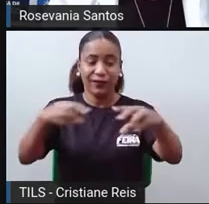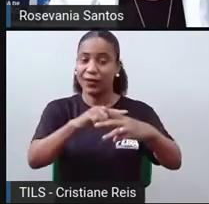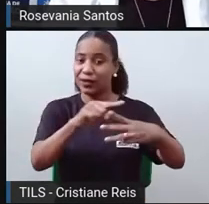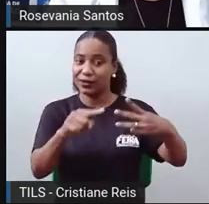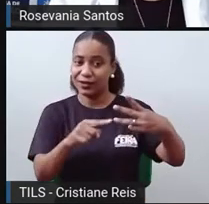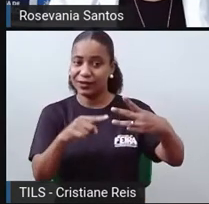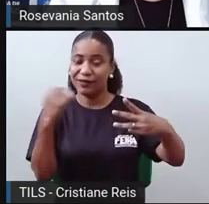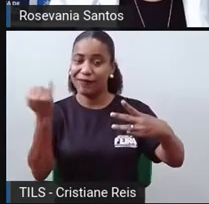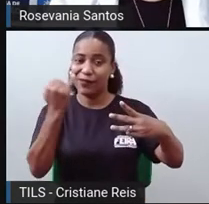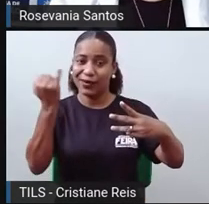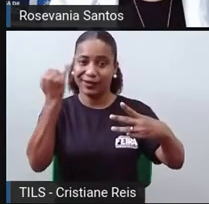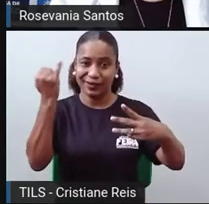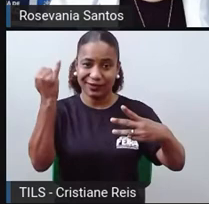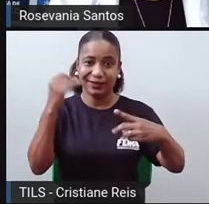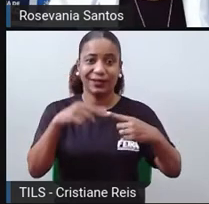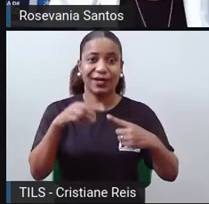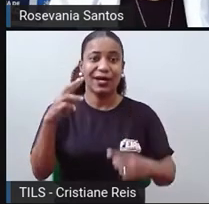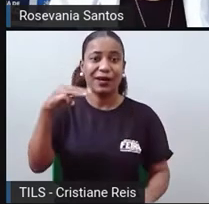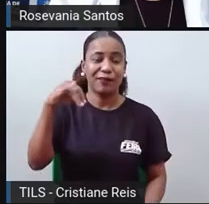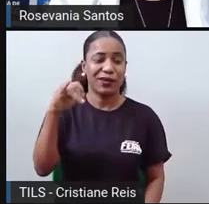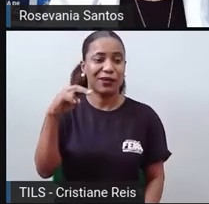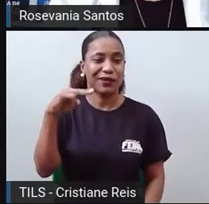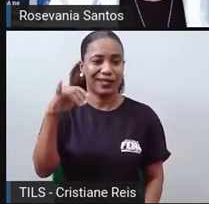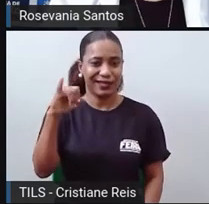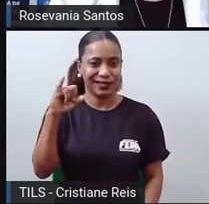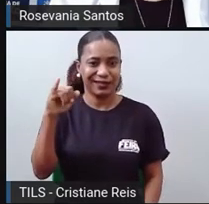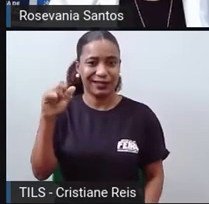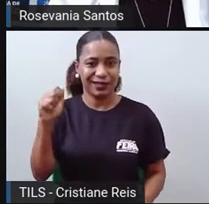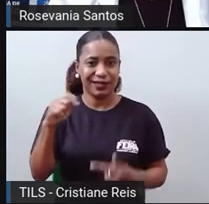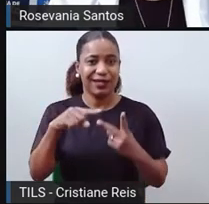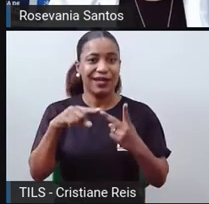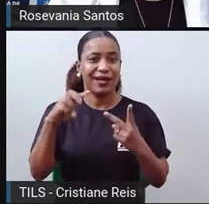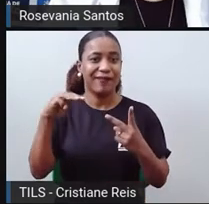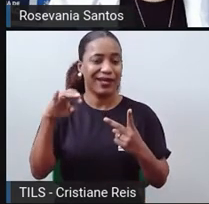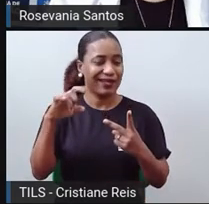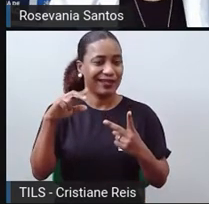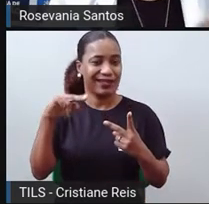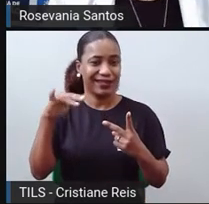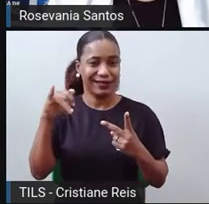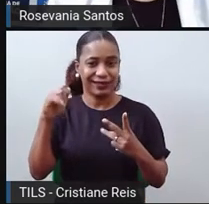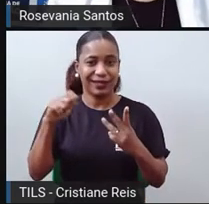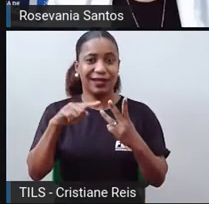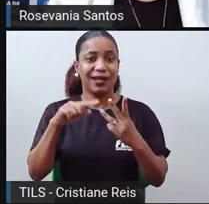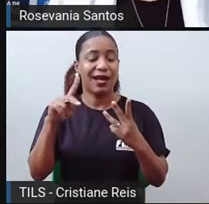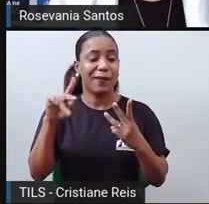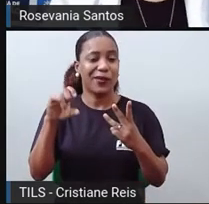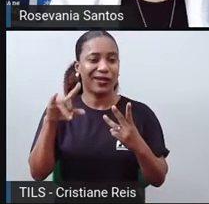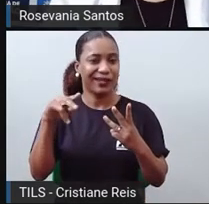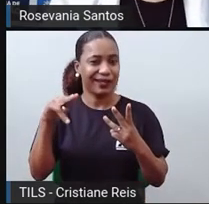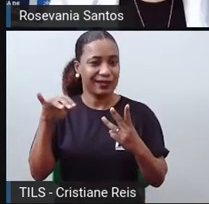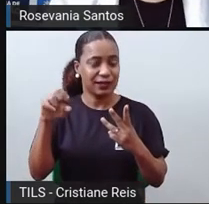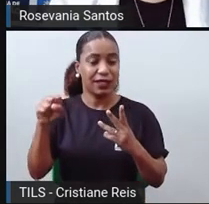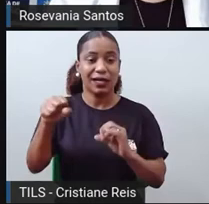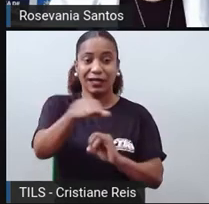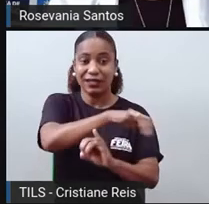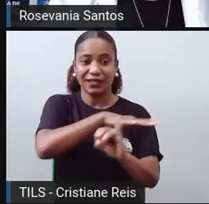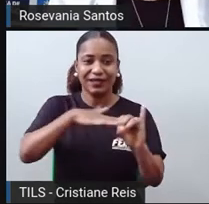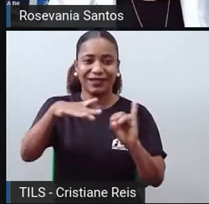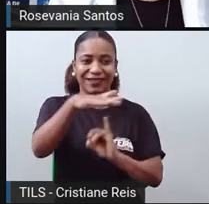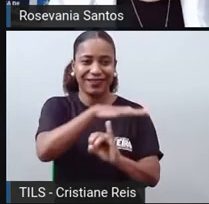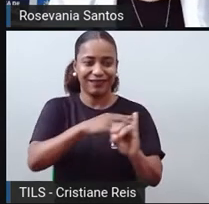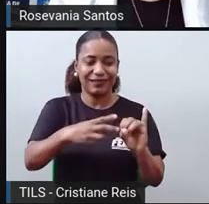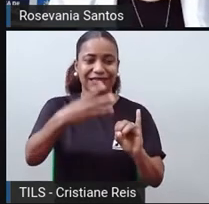são regiões aqui que têm essa característica de ilhas paradisíacas e que fazem parte